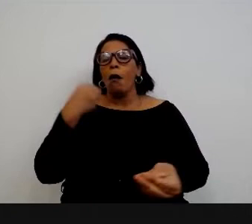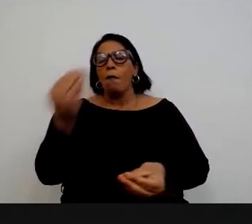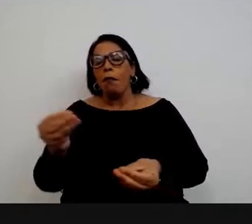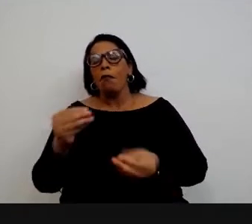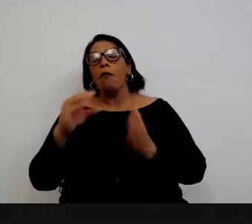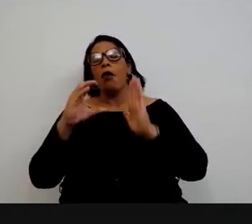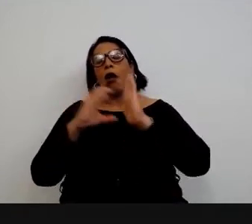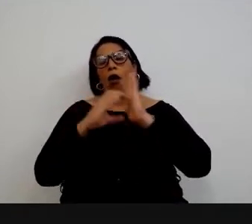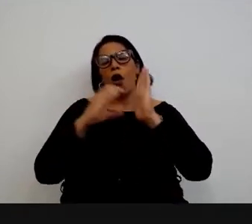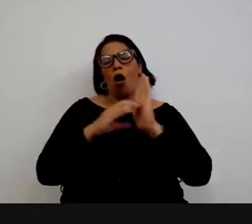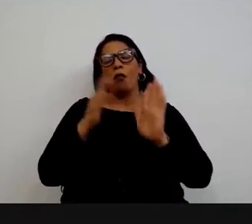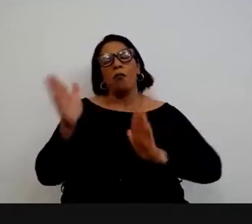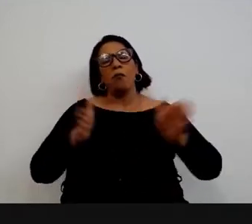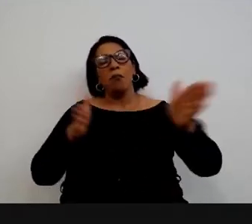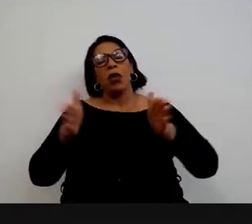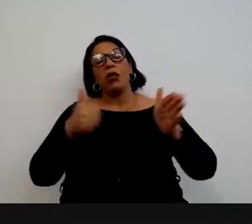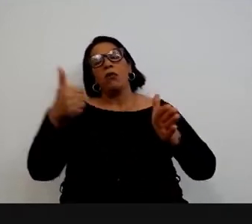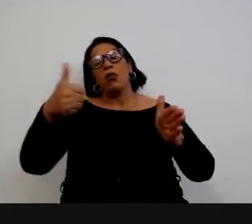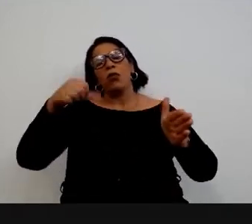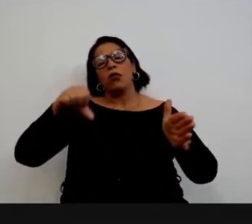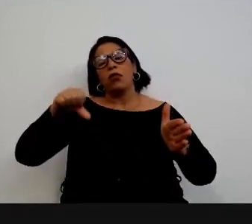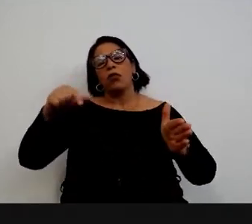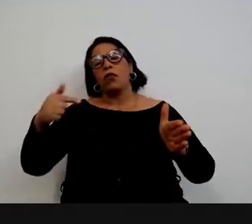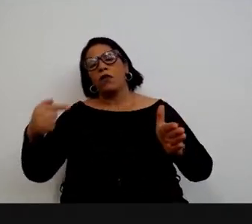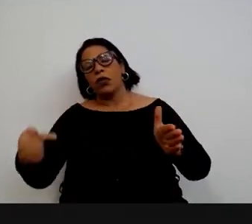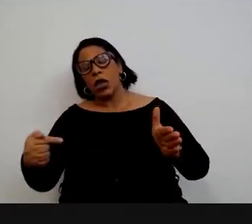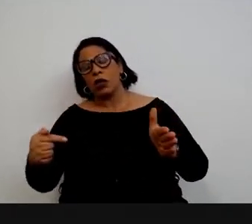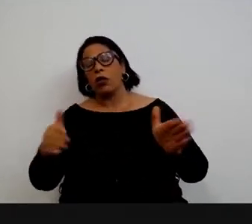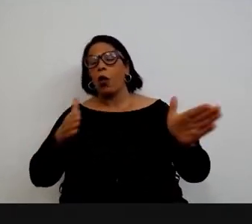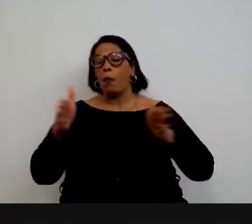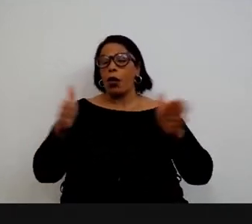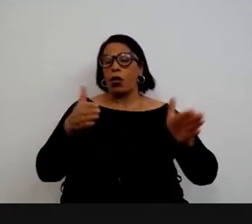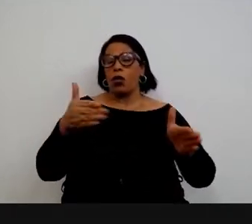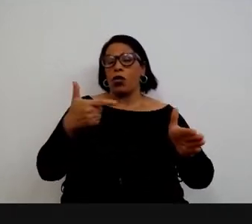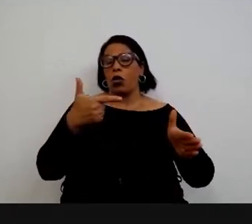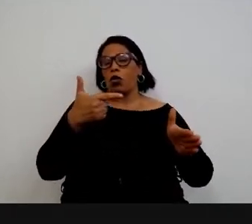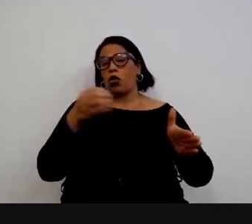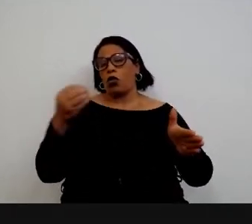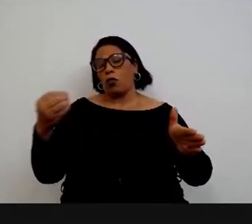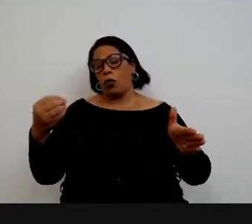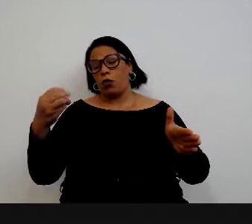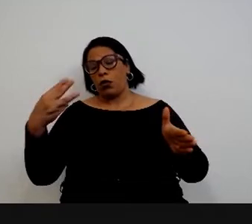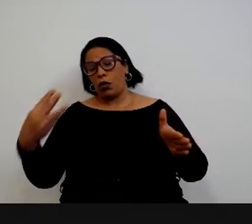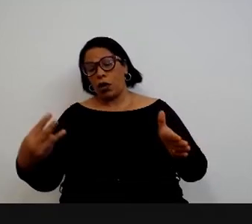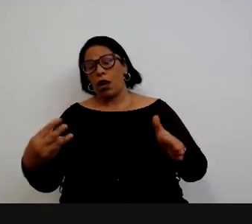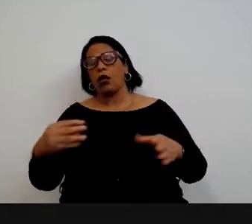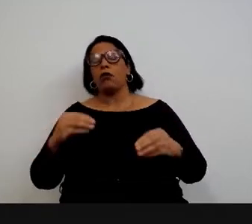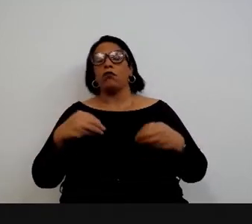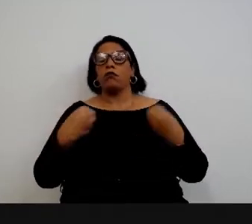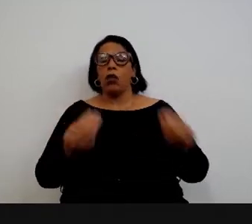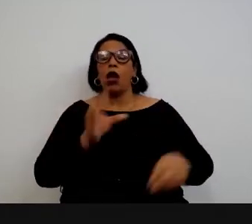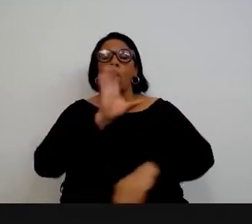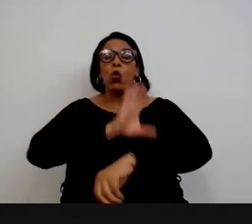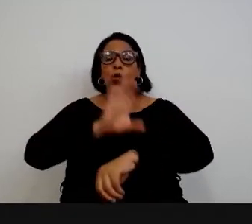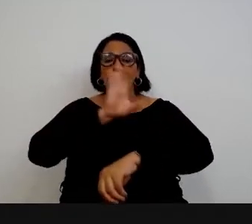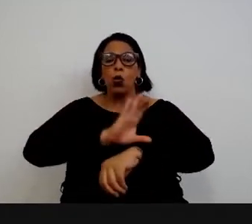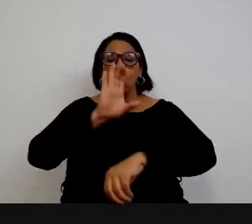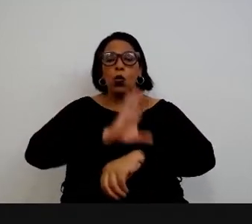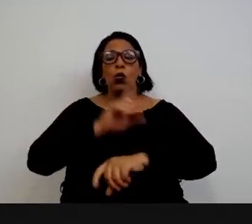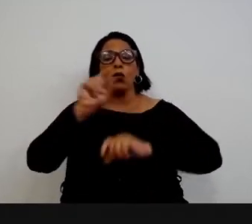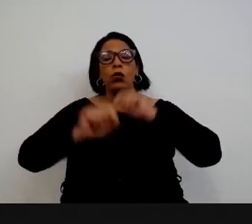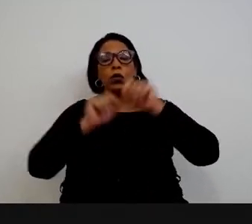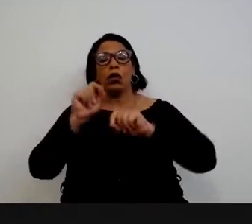começa a partir de 1997. Em 2003, a gente já tem as primeiras ofertas de cursos